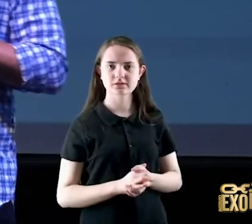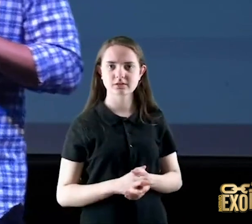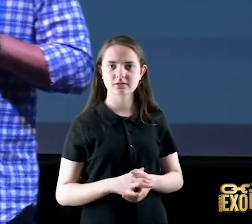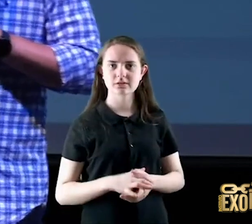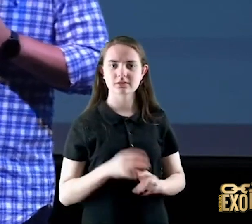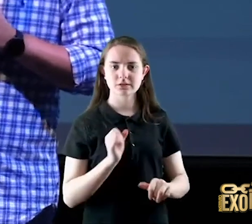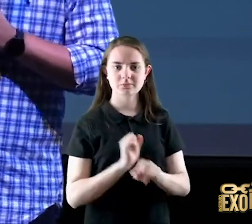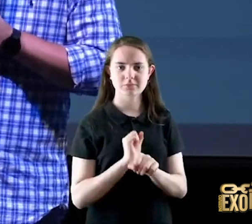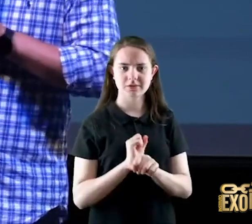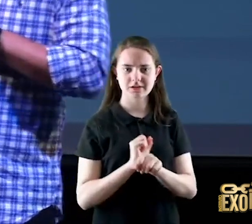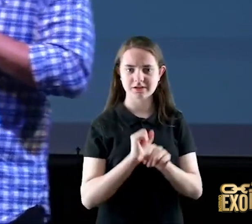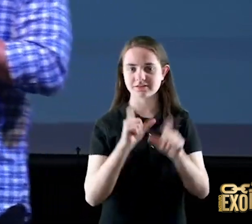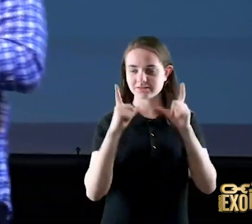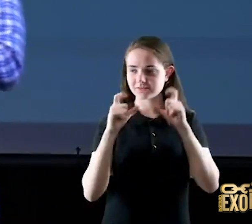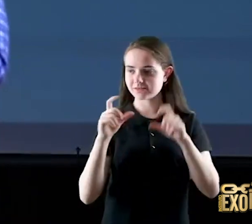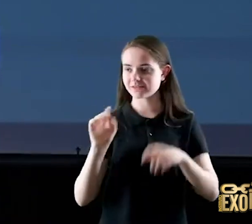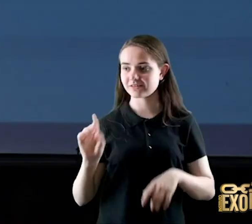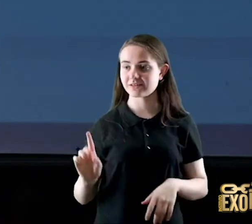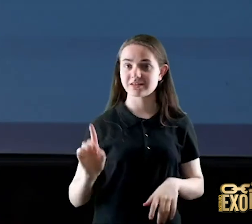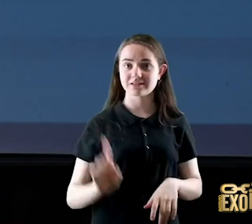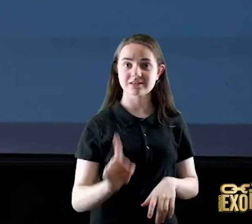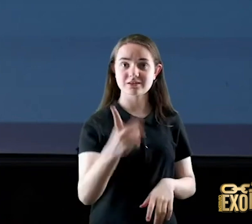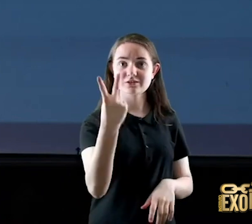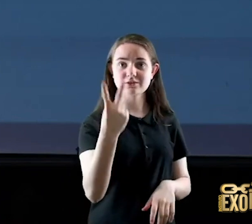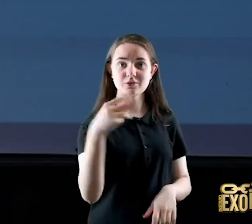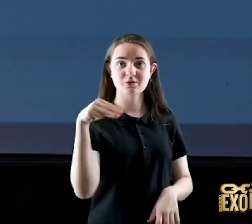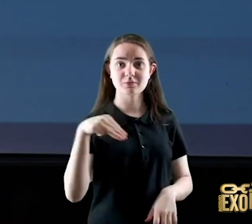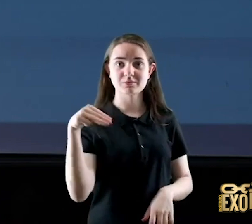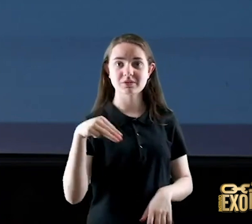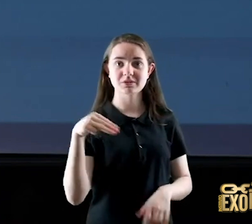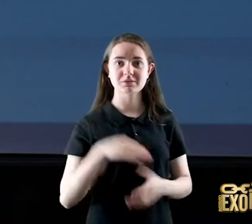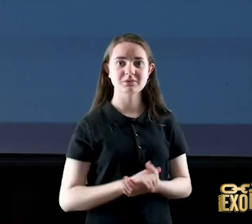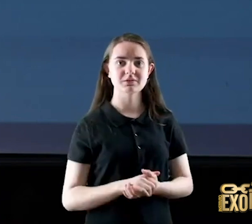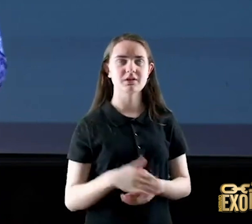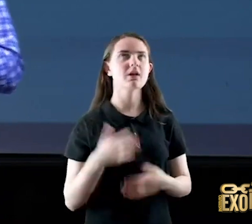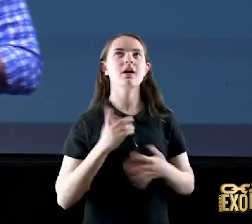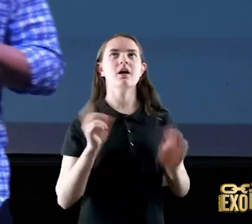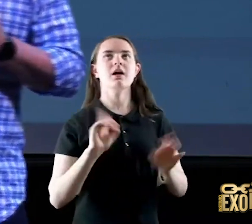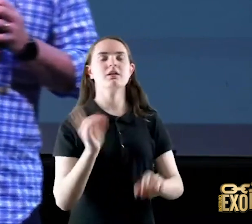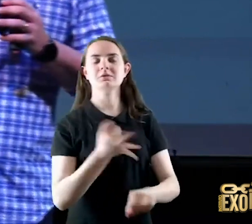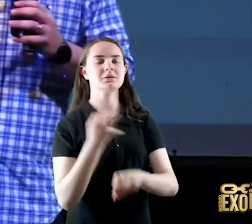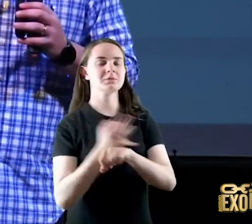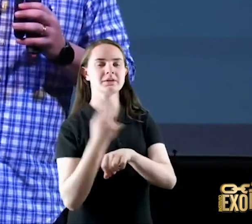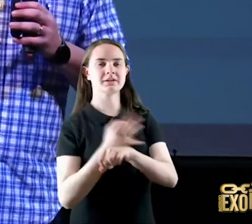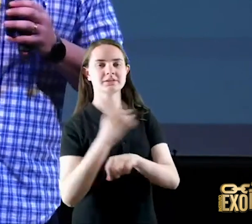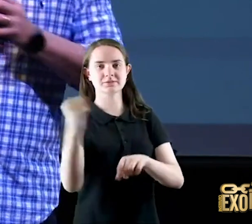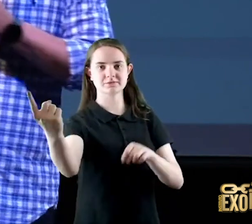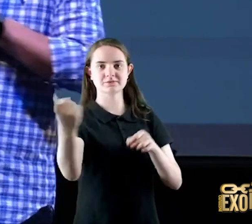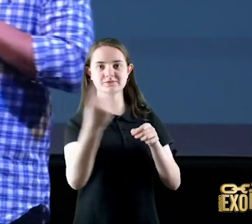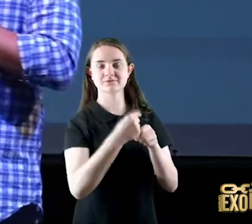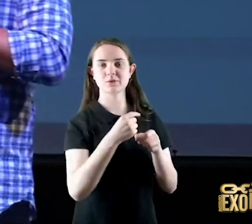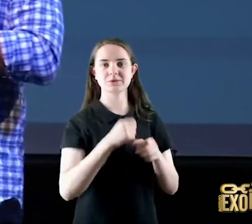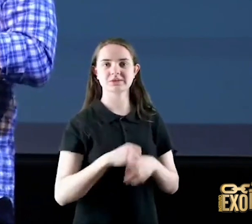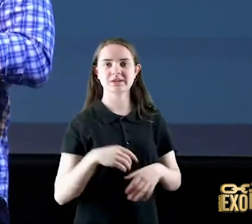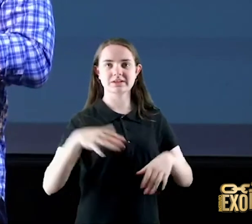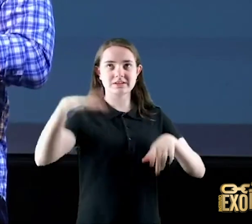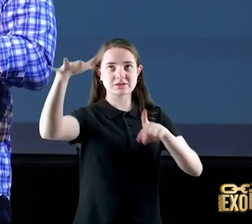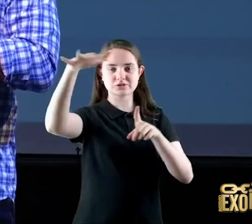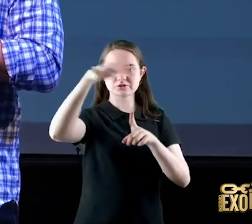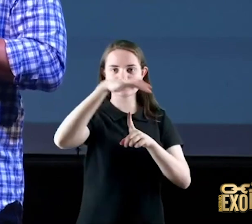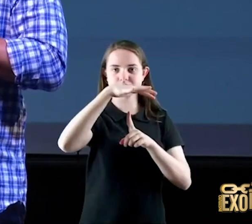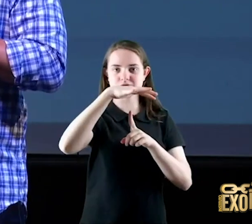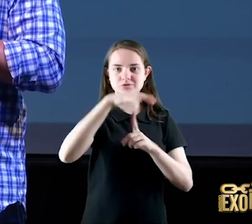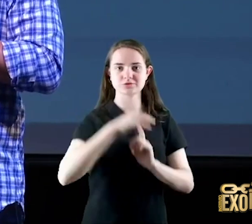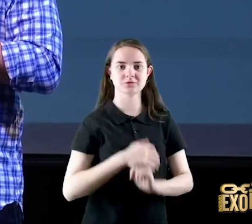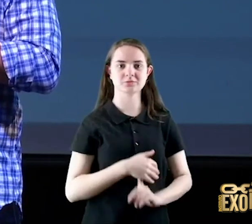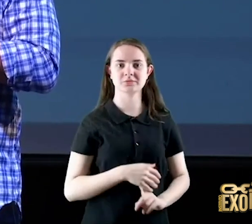vamos parar o povo desce fica dois minutos fora não pastor não aguento vou voltar pro ar-condicionado vou voltar pra sombra que